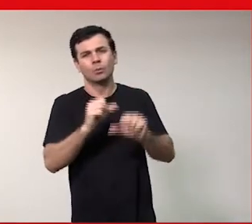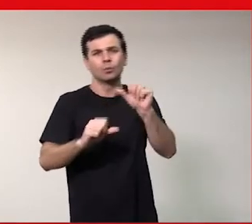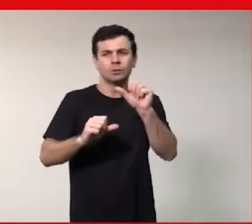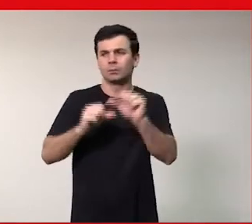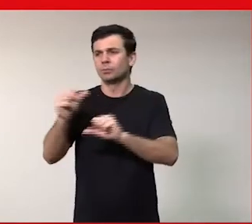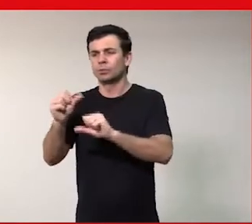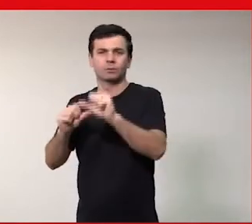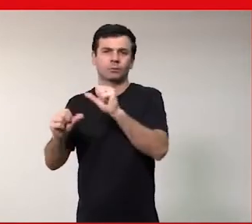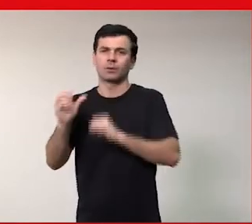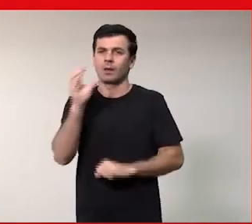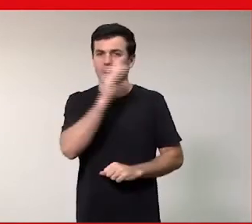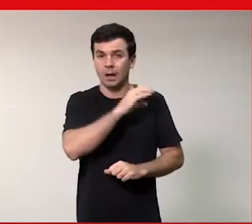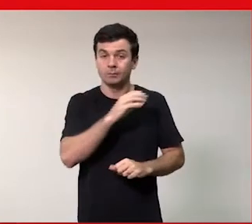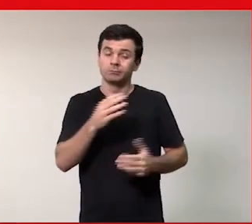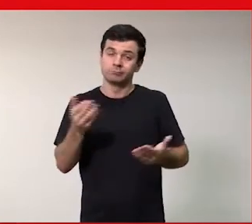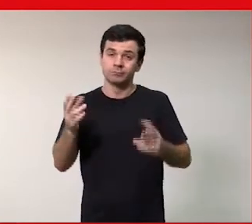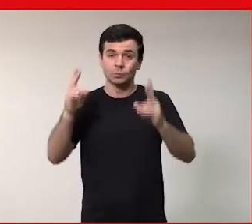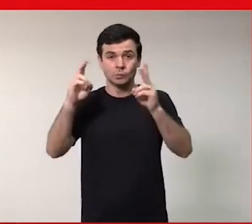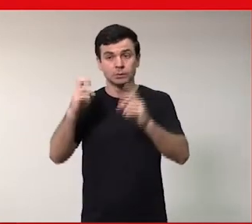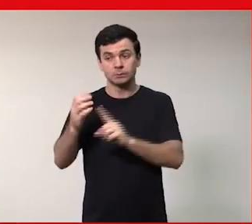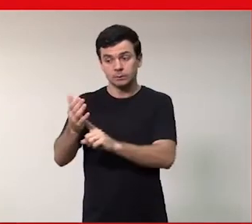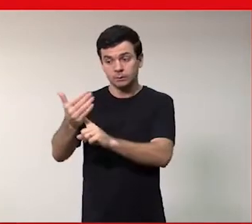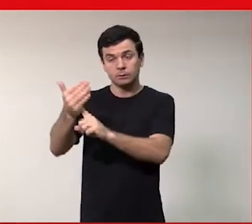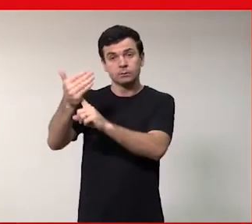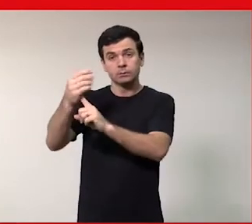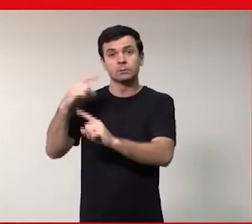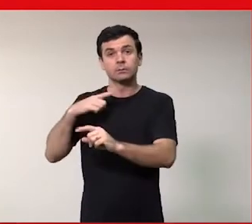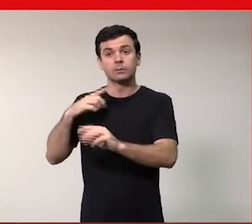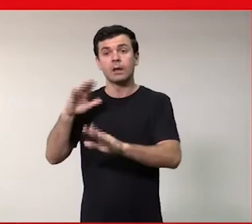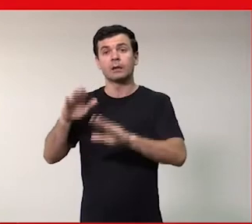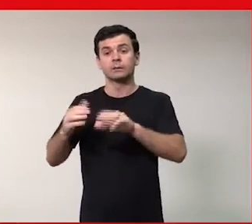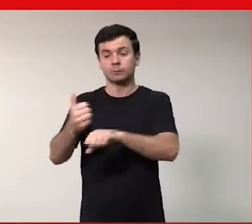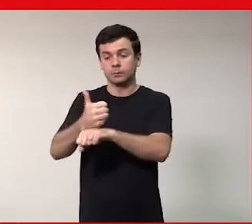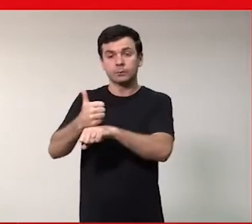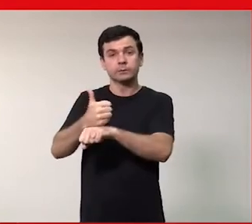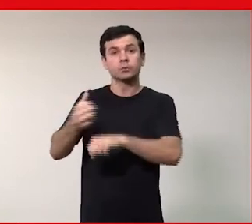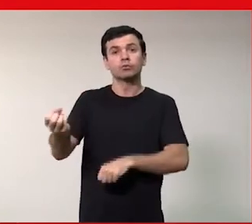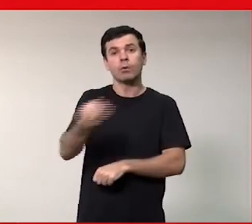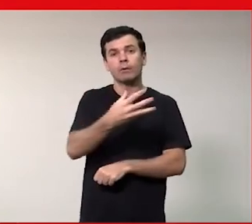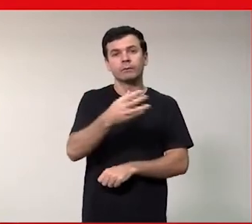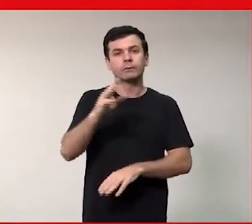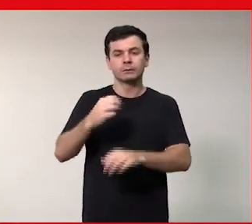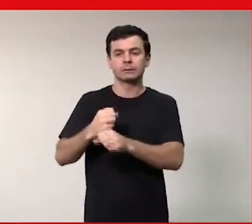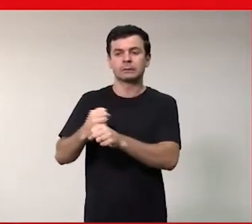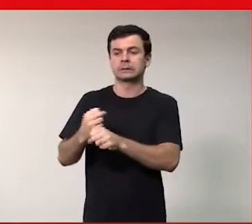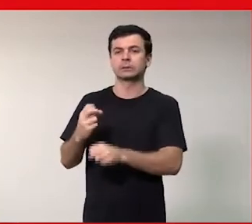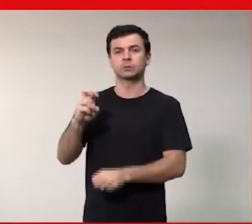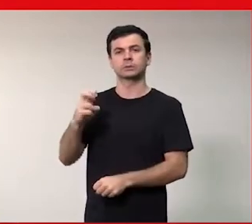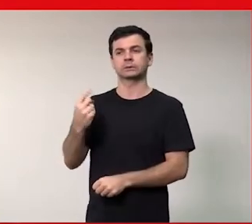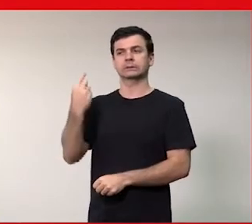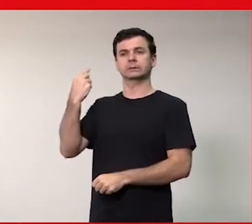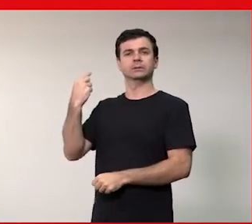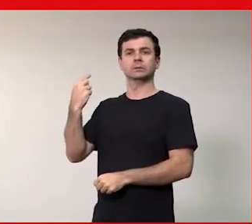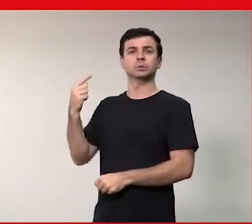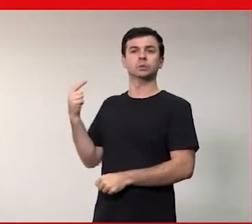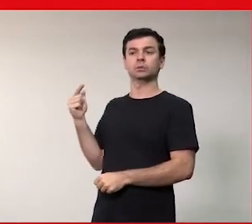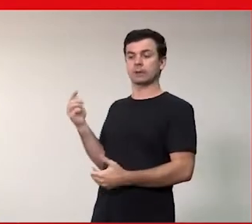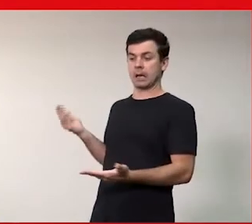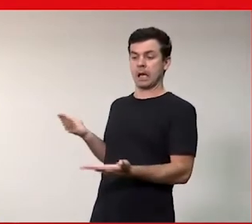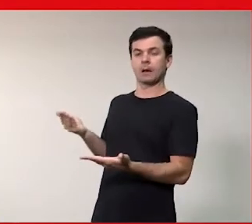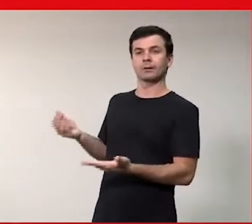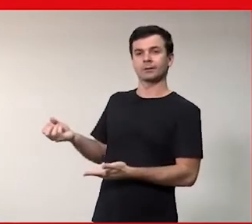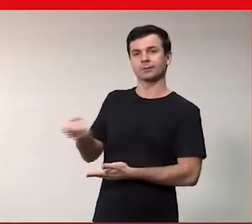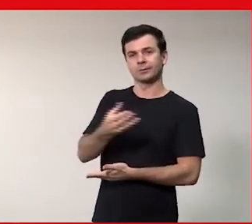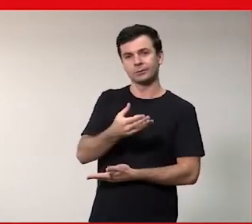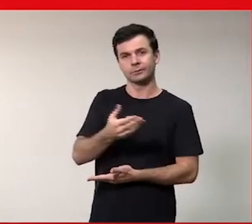existem profissões hoje que não existiam há cinco anos atrás que não existiam há dez anos atrás né então você pensa desde